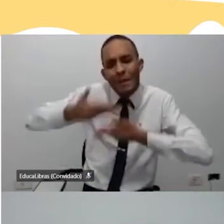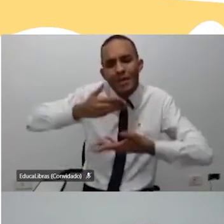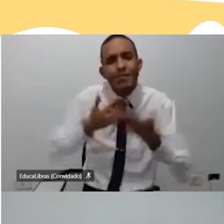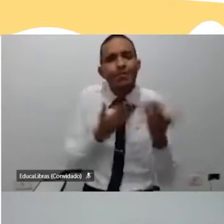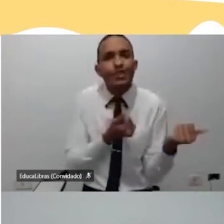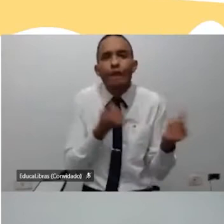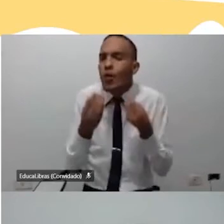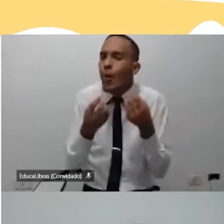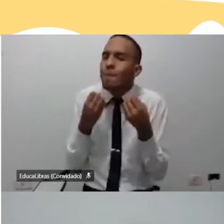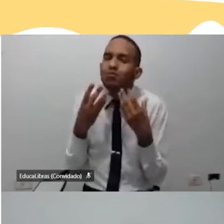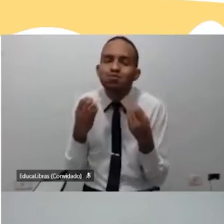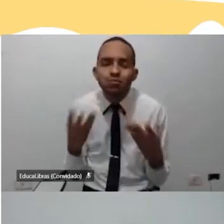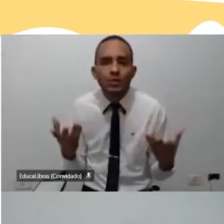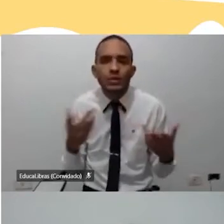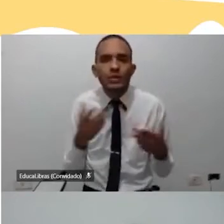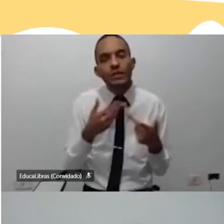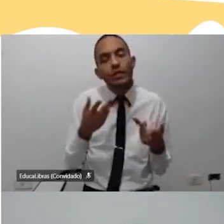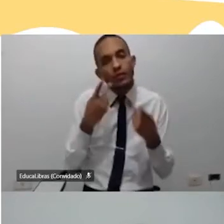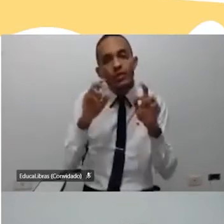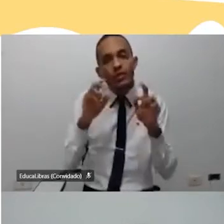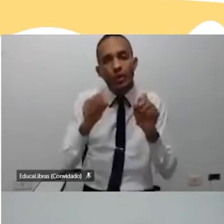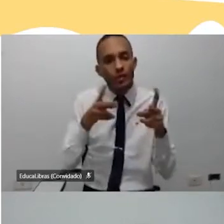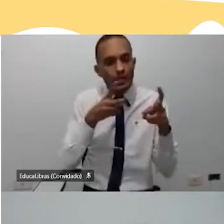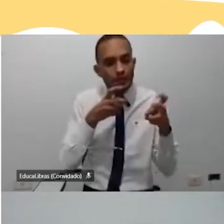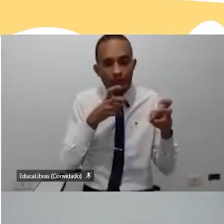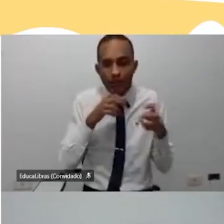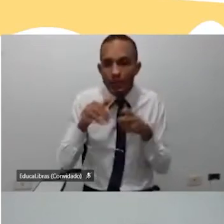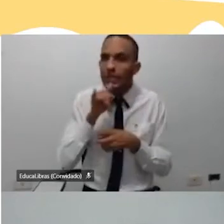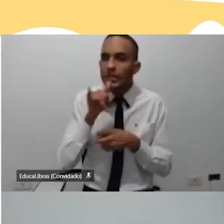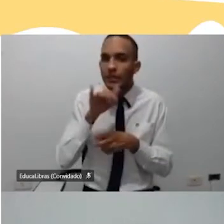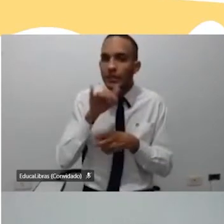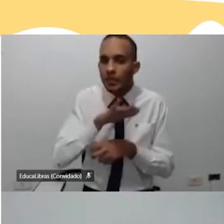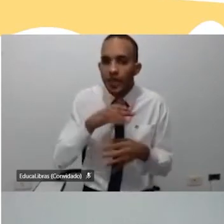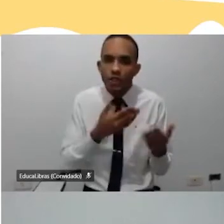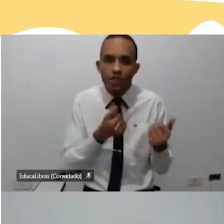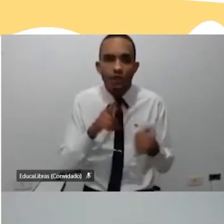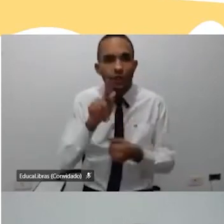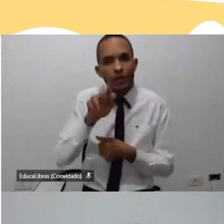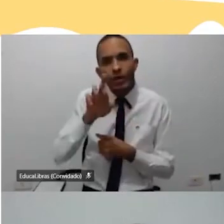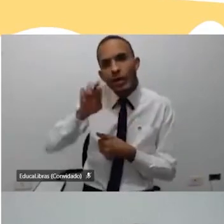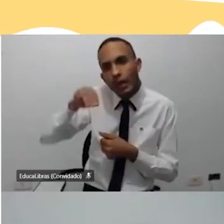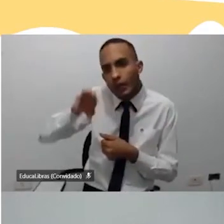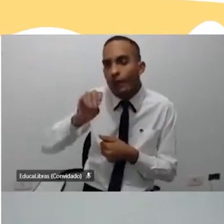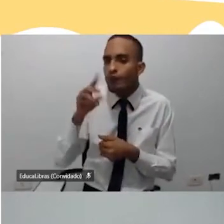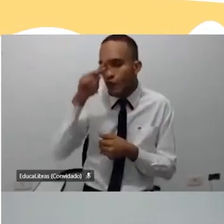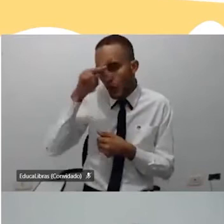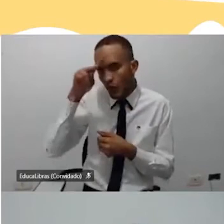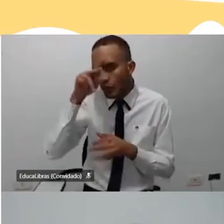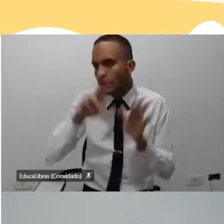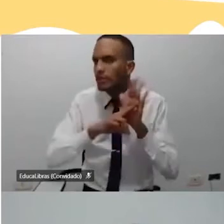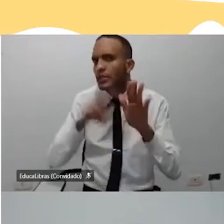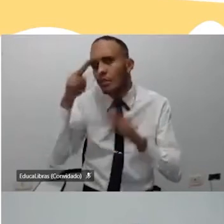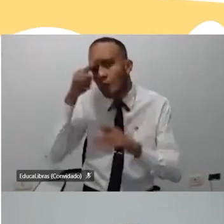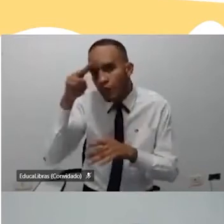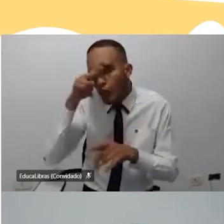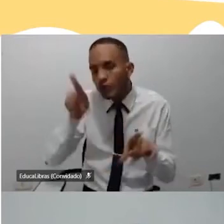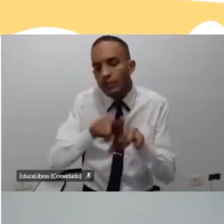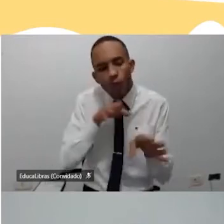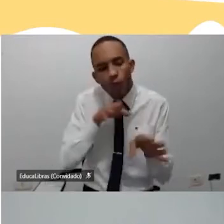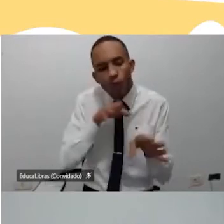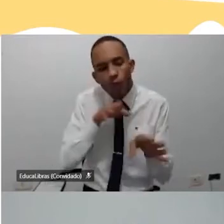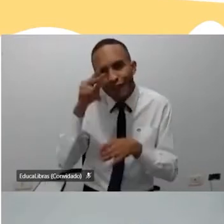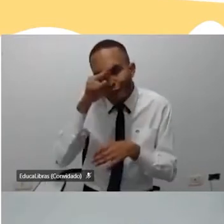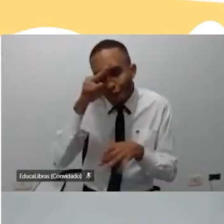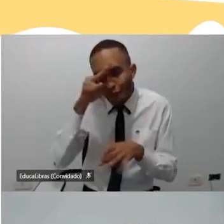ela é mais rica, né? Porque você pode ver que uma escola que tem mais participação de jovens, como o Grêmio é forte, os representantes são fortes, os conselhos são